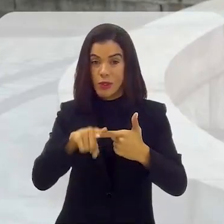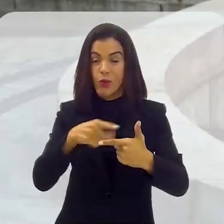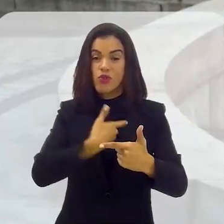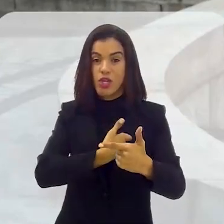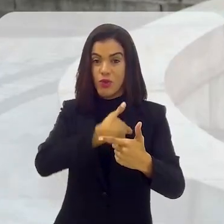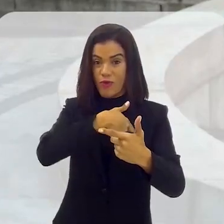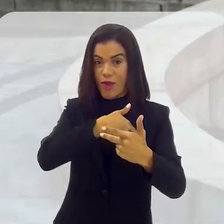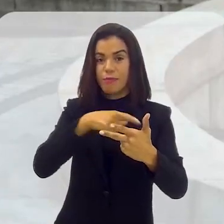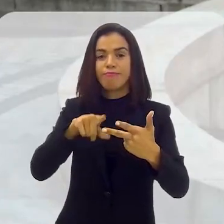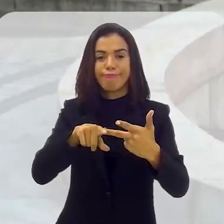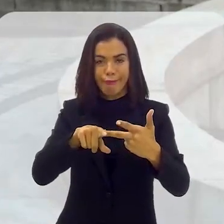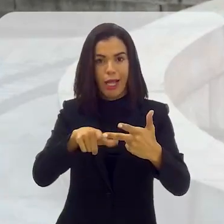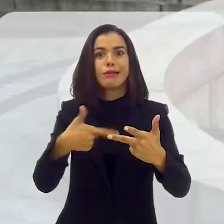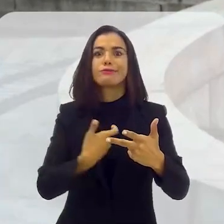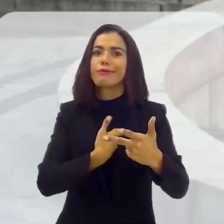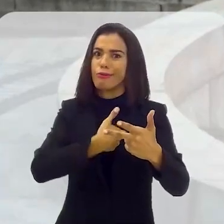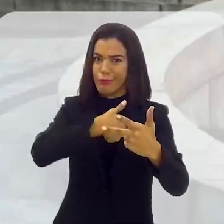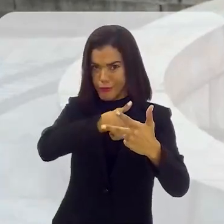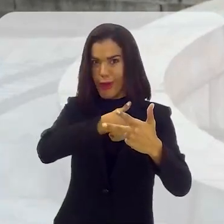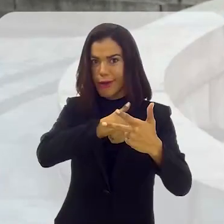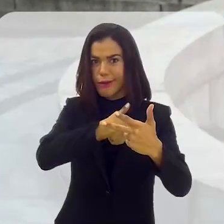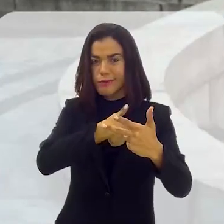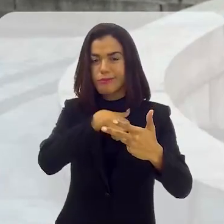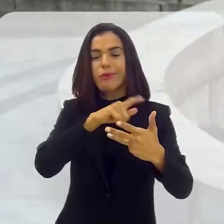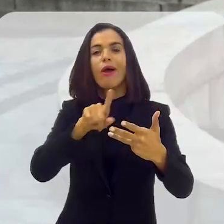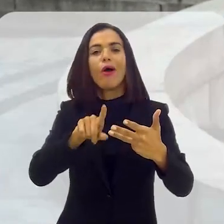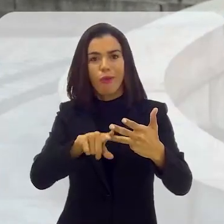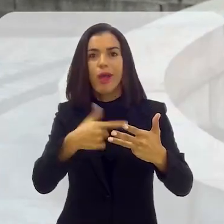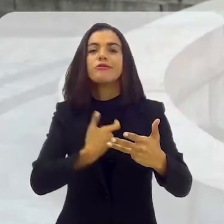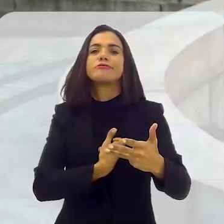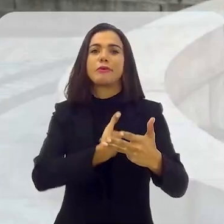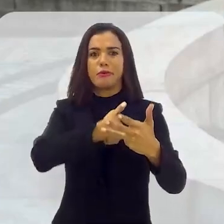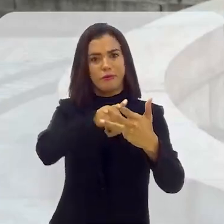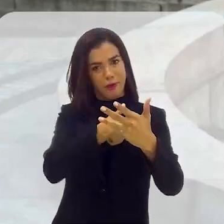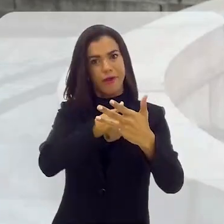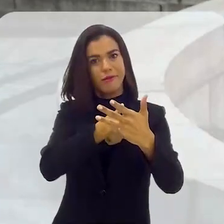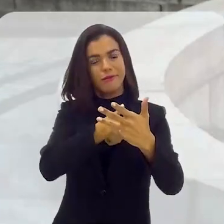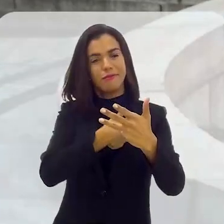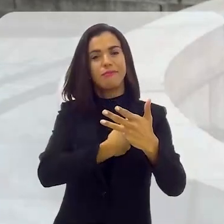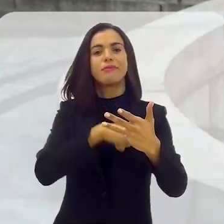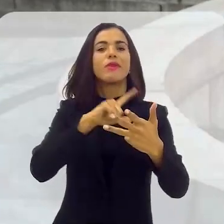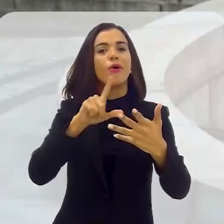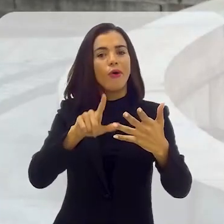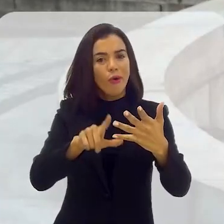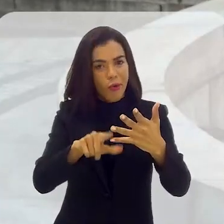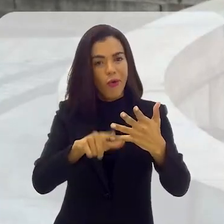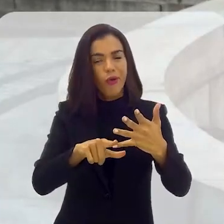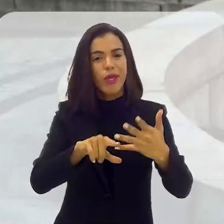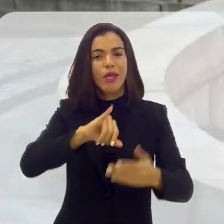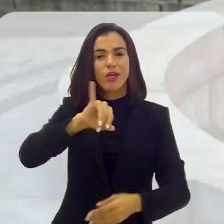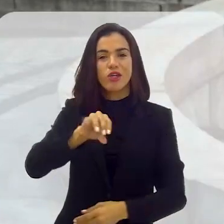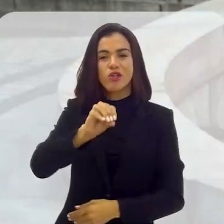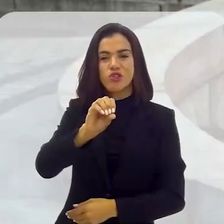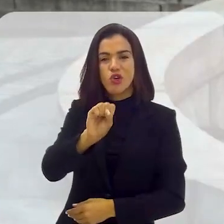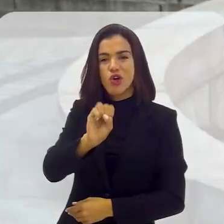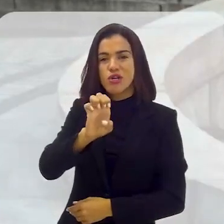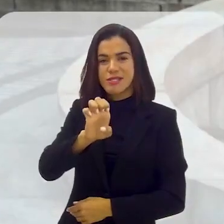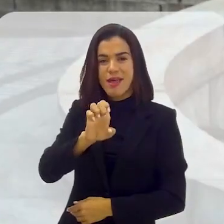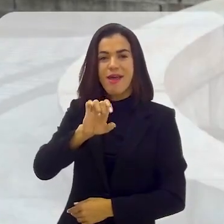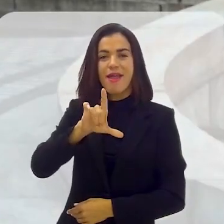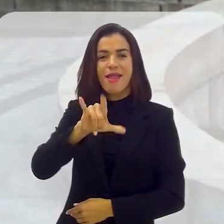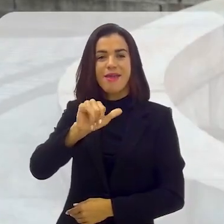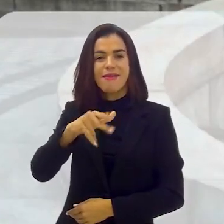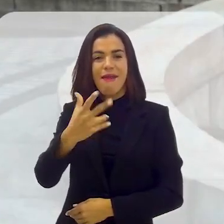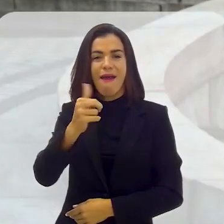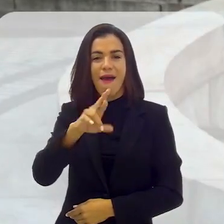Vargas, em 1930, o terceiro, Getúlio Vargas, em 1934, o quarto, Getúlio Vargas, em 1937, o quinto, José Linhares, em